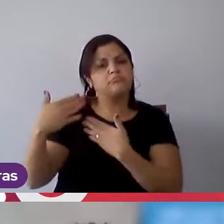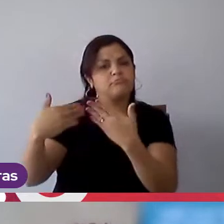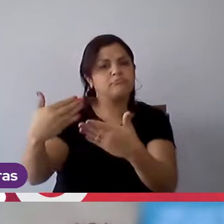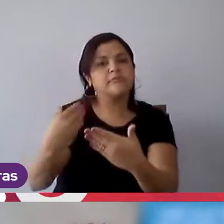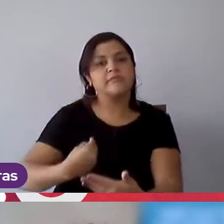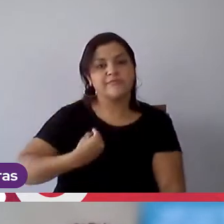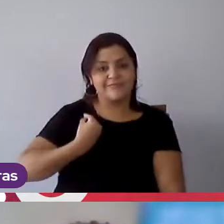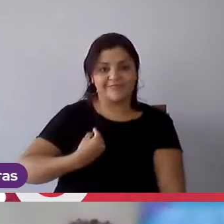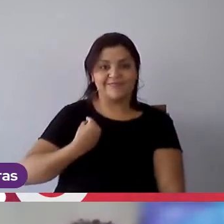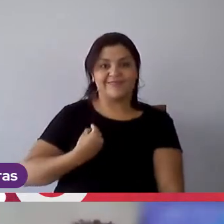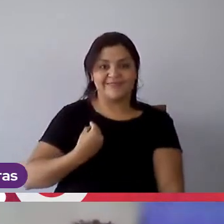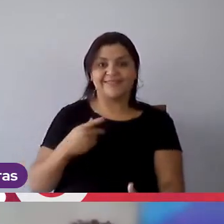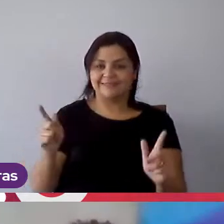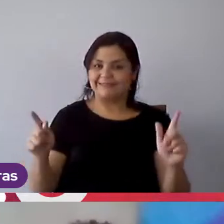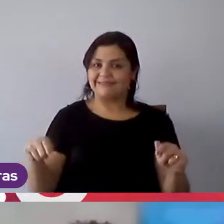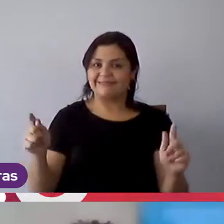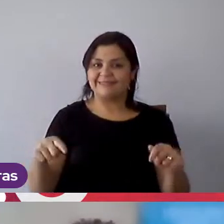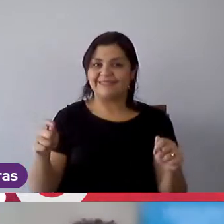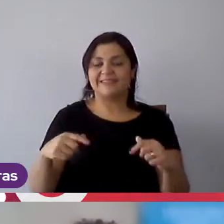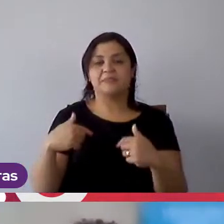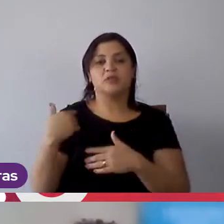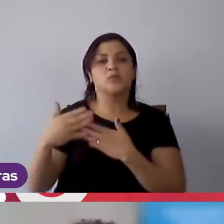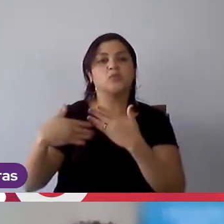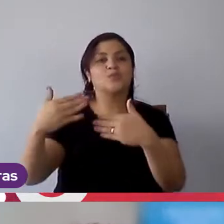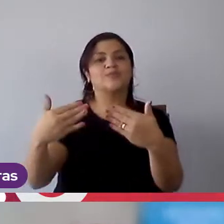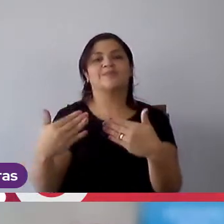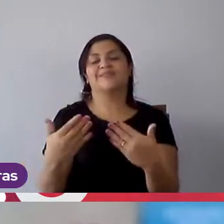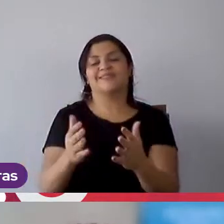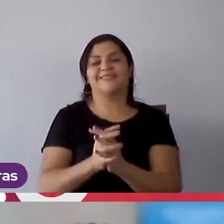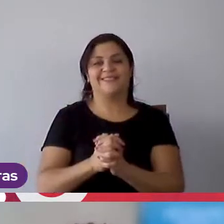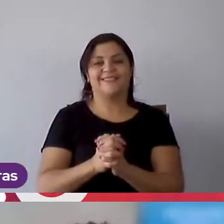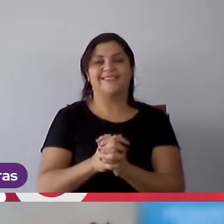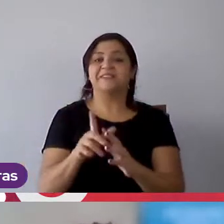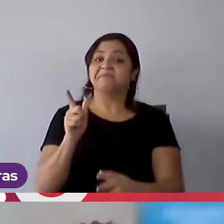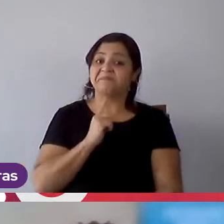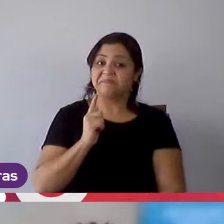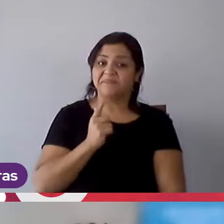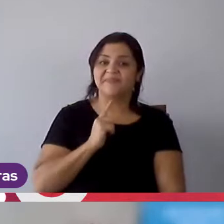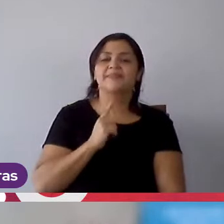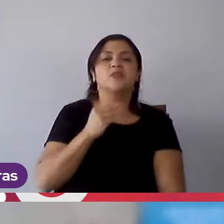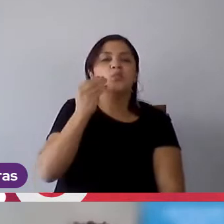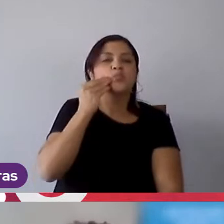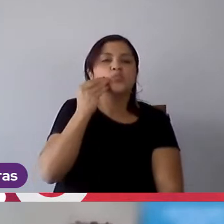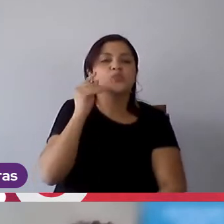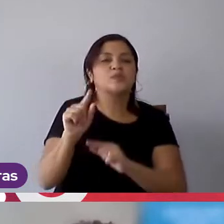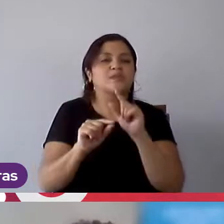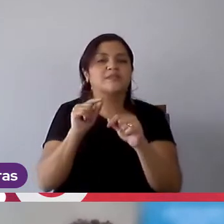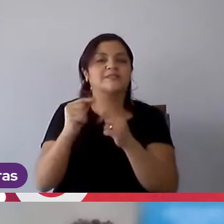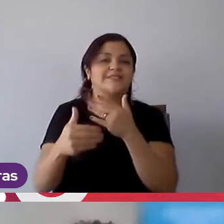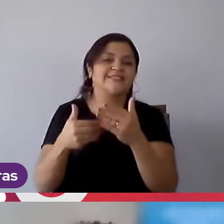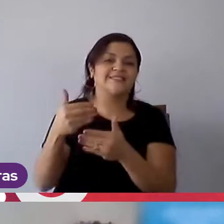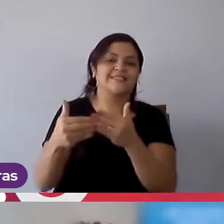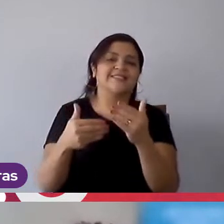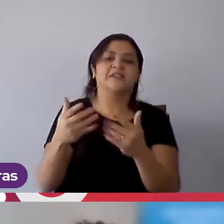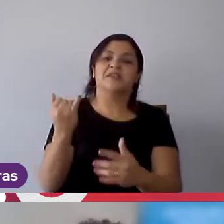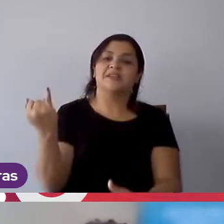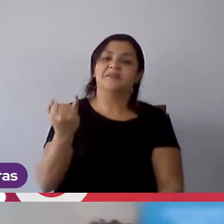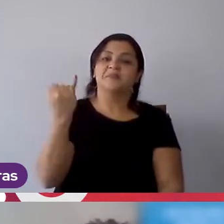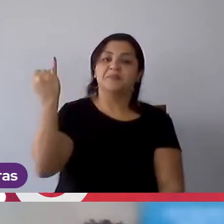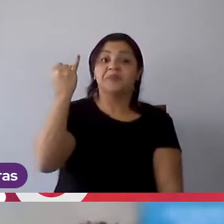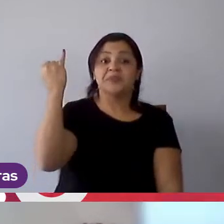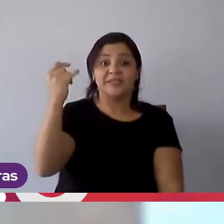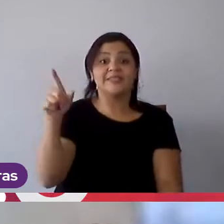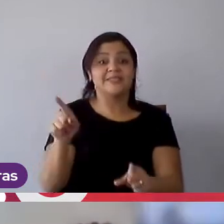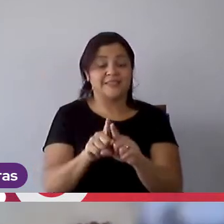desenvolver aqui, levar para a vida, para a nossa carreira e tem, sim, a oportunidade aqui de crescimento e isso também é muito interessante,